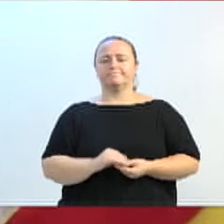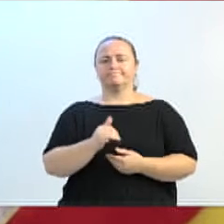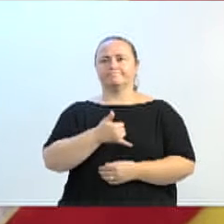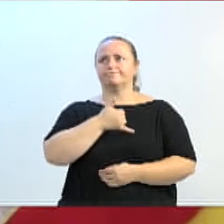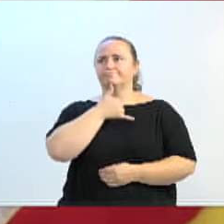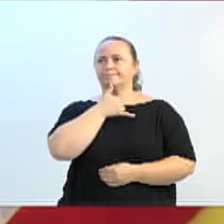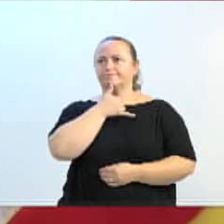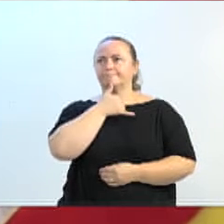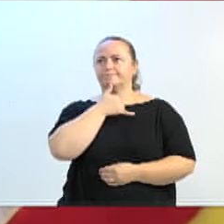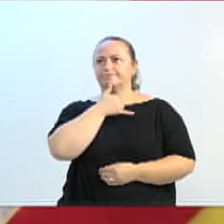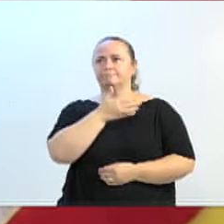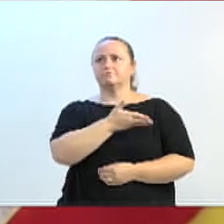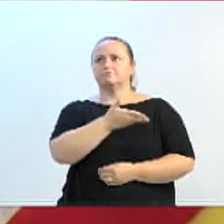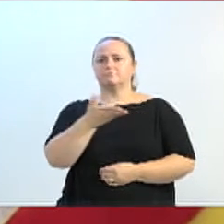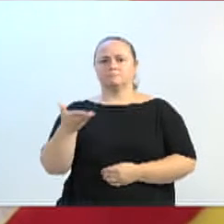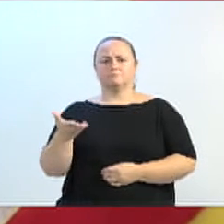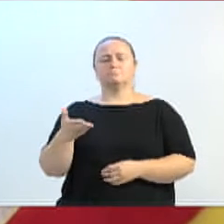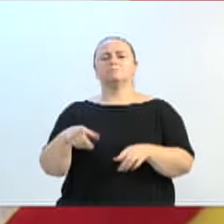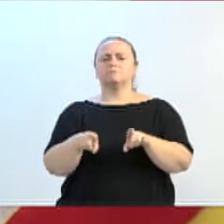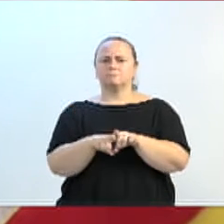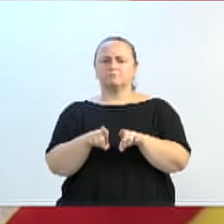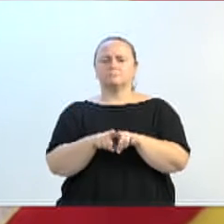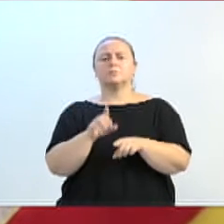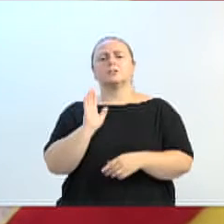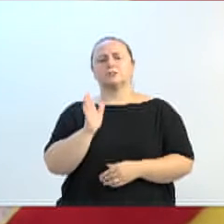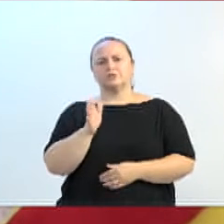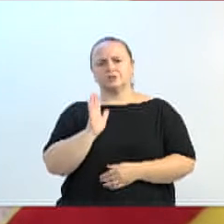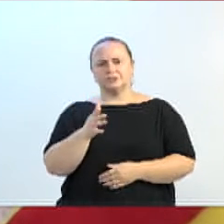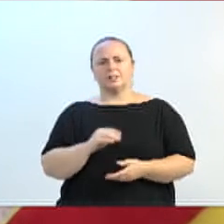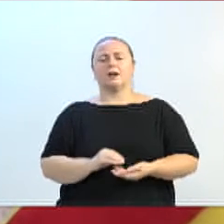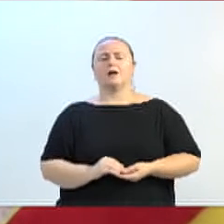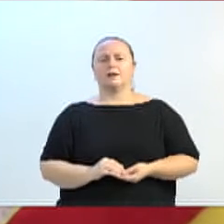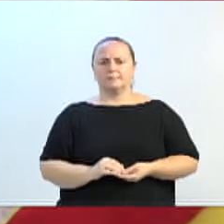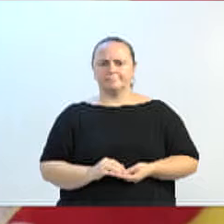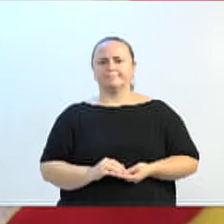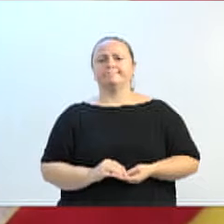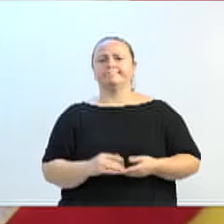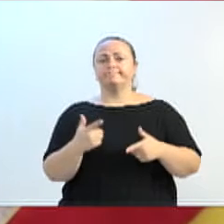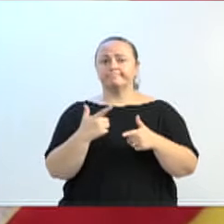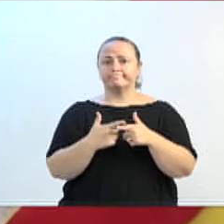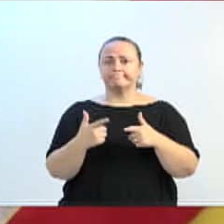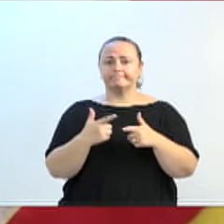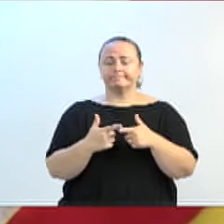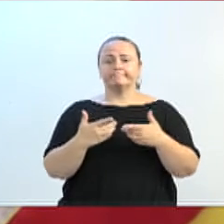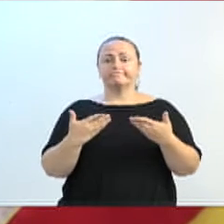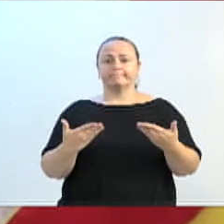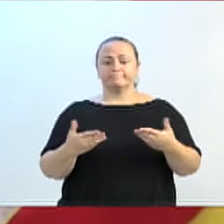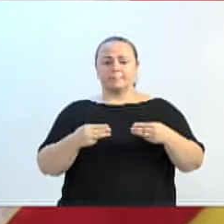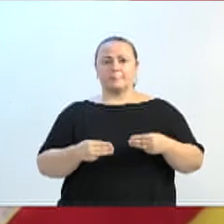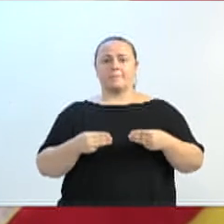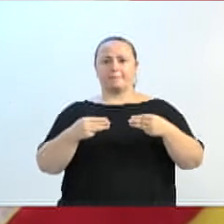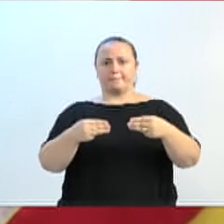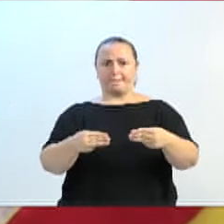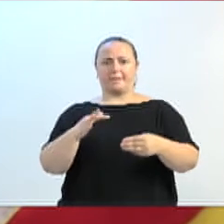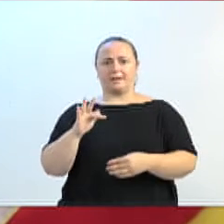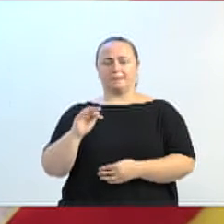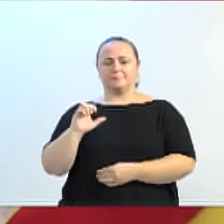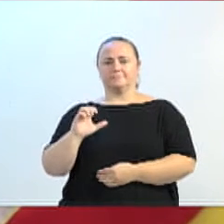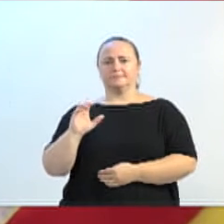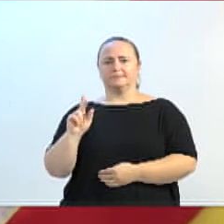acredito que outros vereadores já tenham falado também dessa situação, que o ministro Fachin acabou